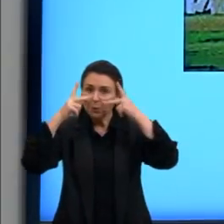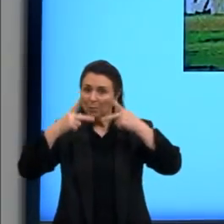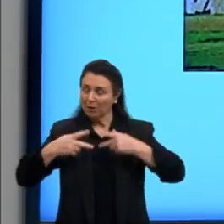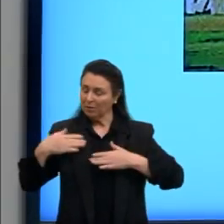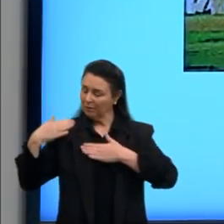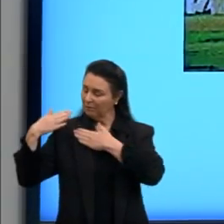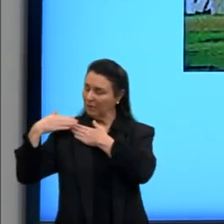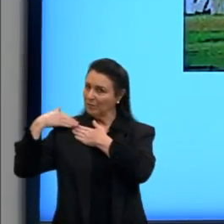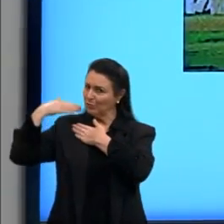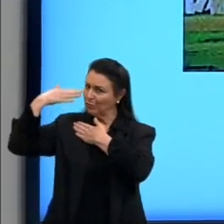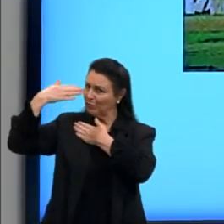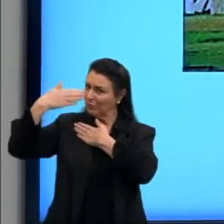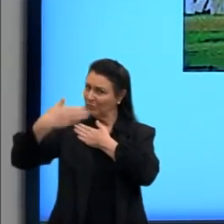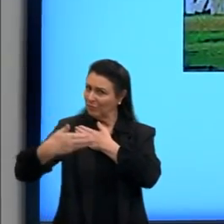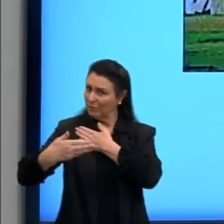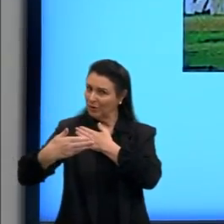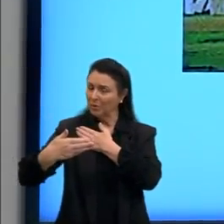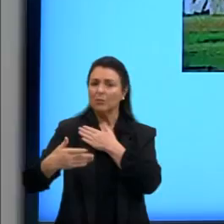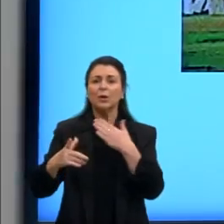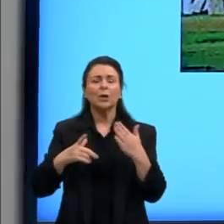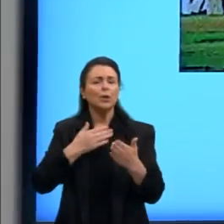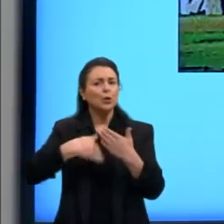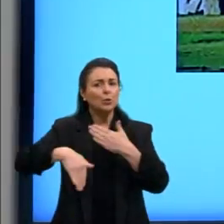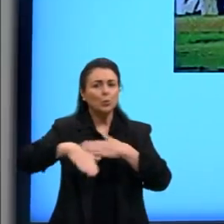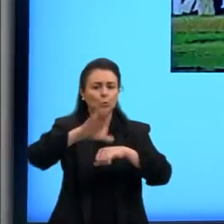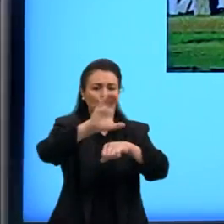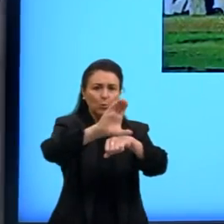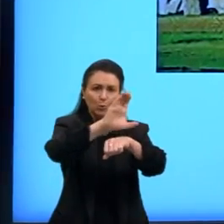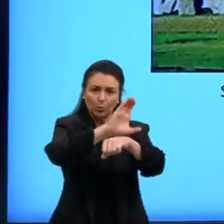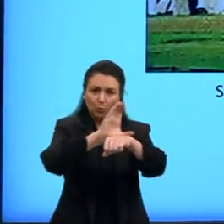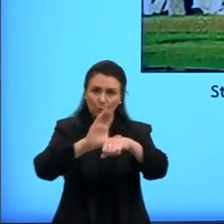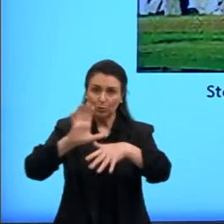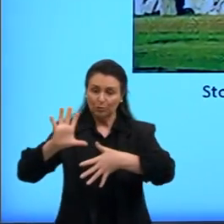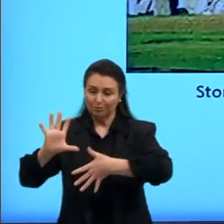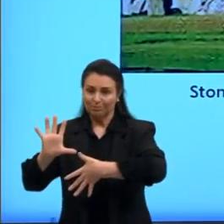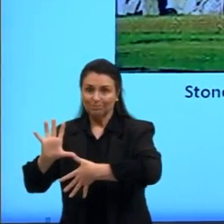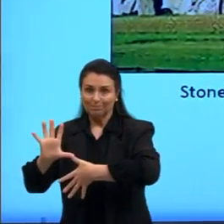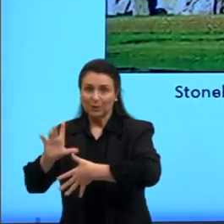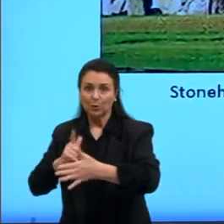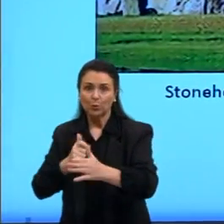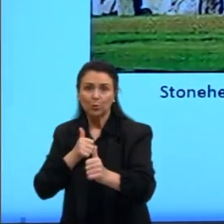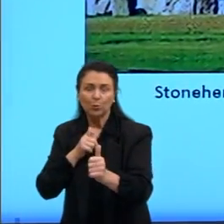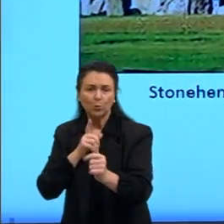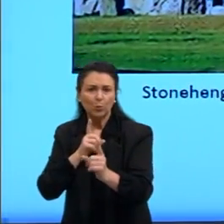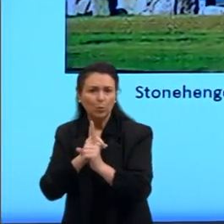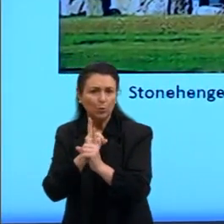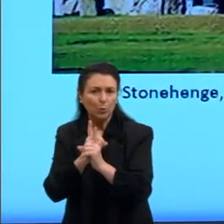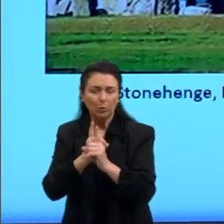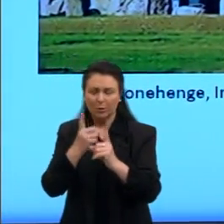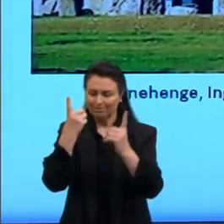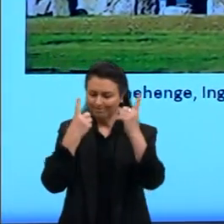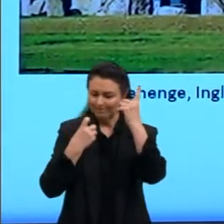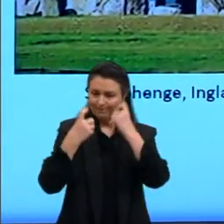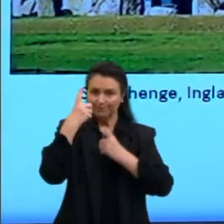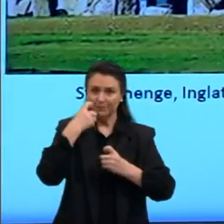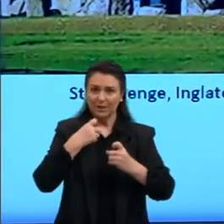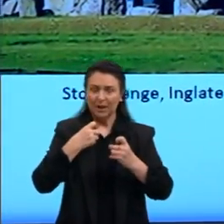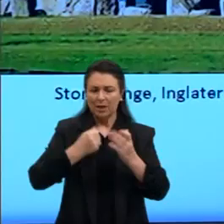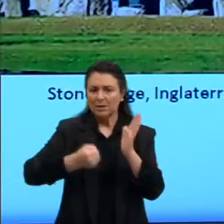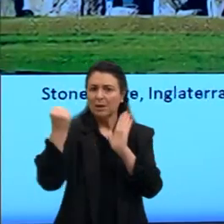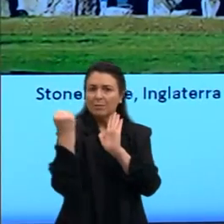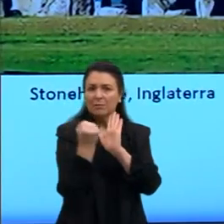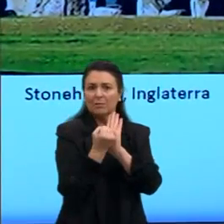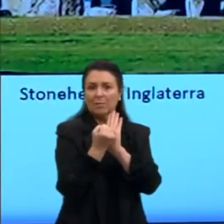desenvolvendo e em todos os continentes a gente vai encontrando essa expressão, esse registro da